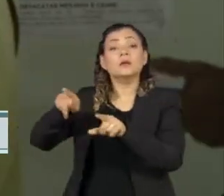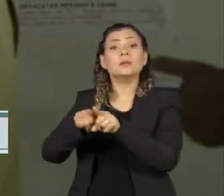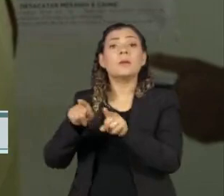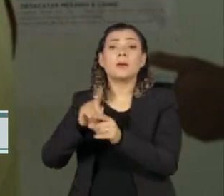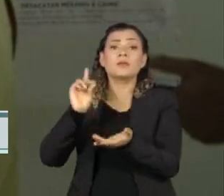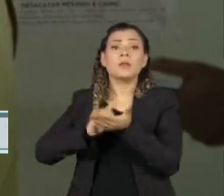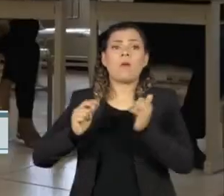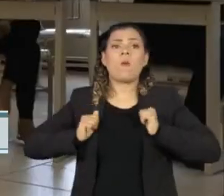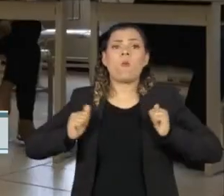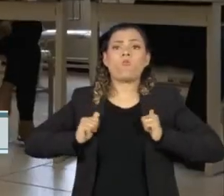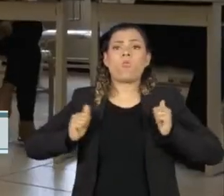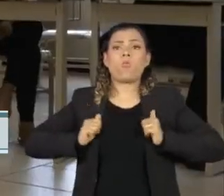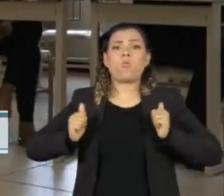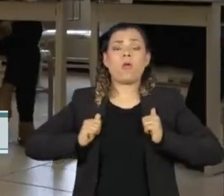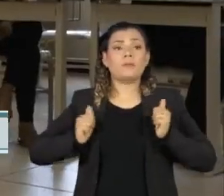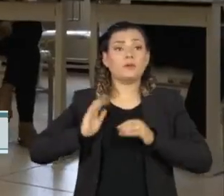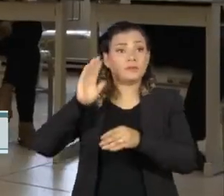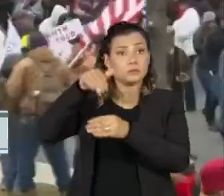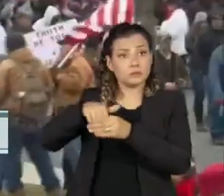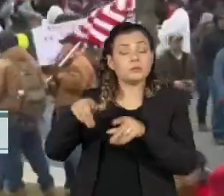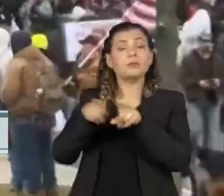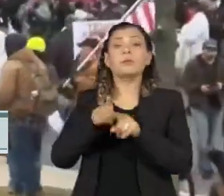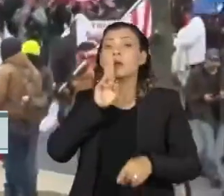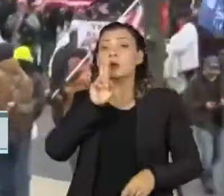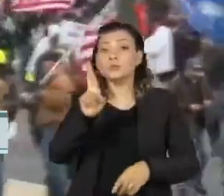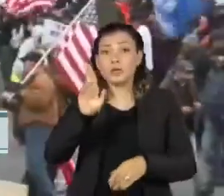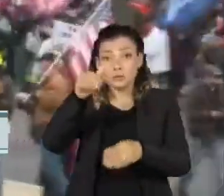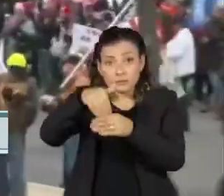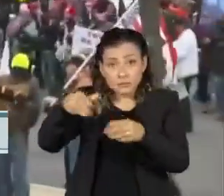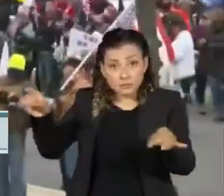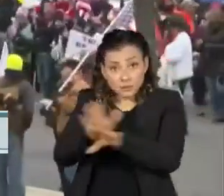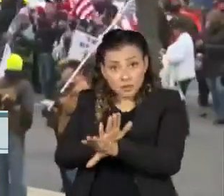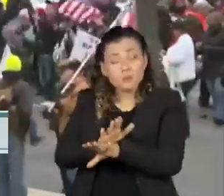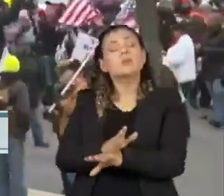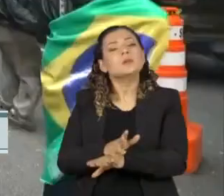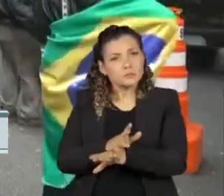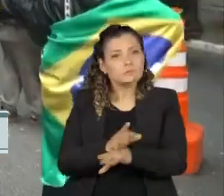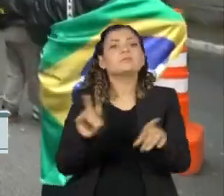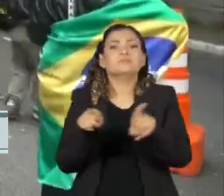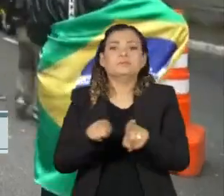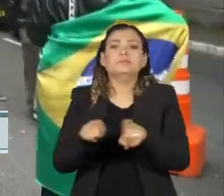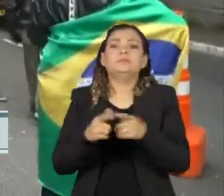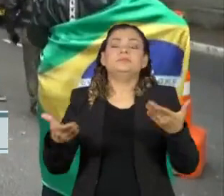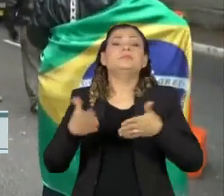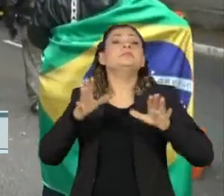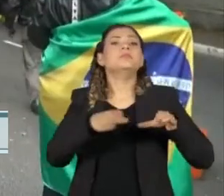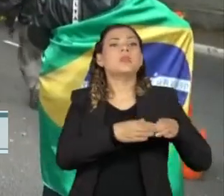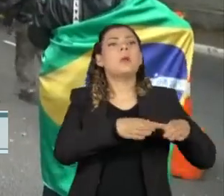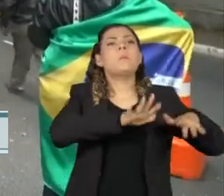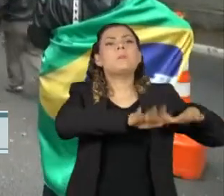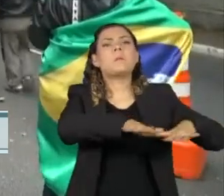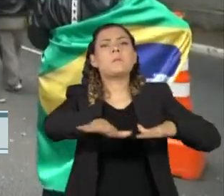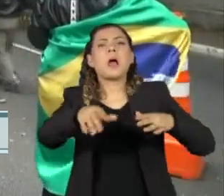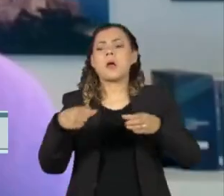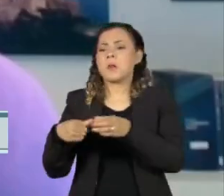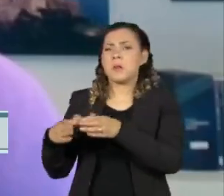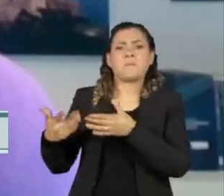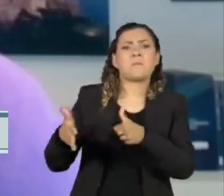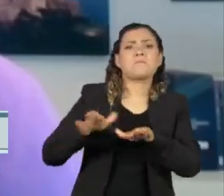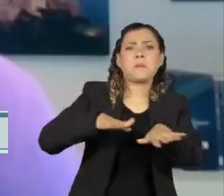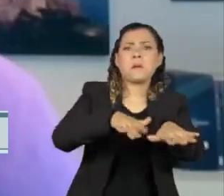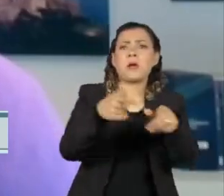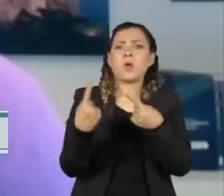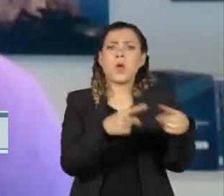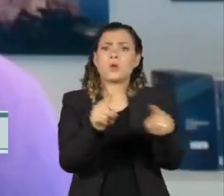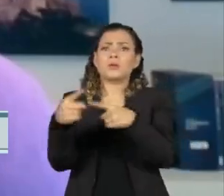abstenção no dia da votação e, após o resultado das urnas, deixar espaço para a atuação de grupos contestadores. No